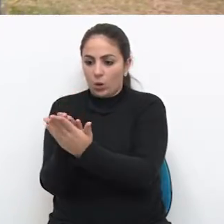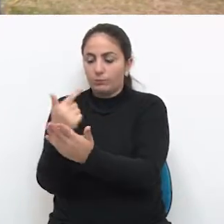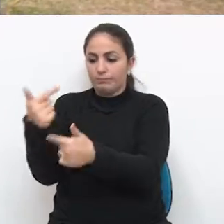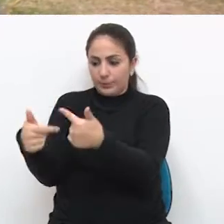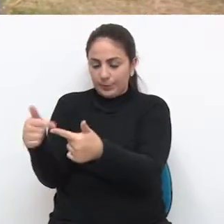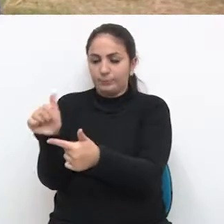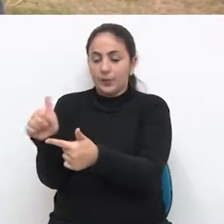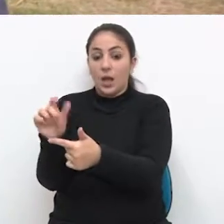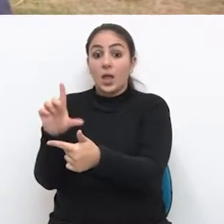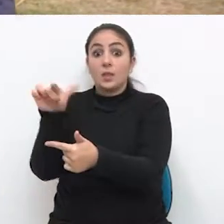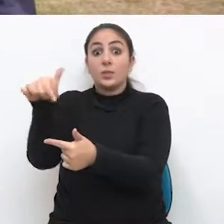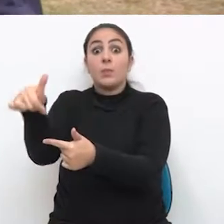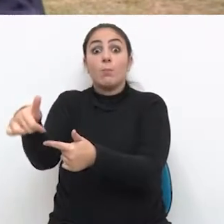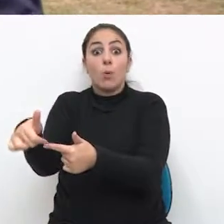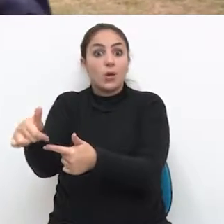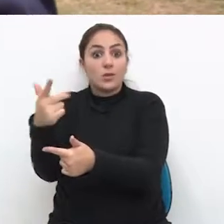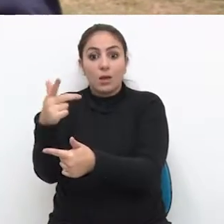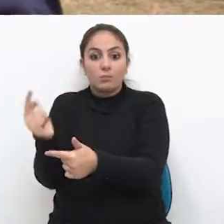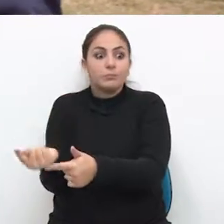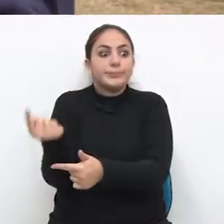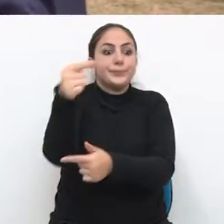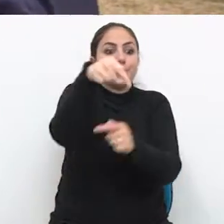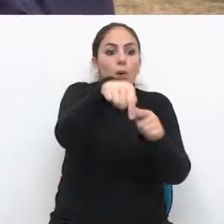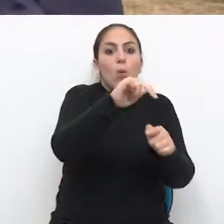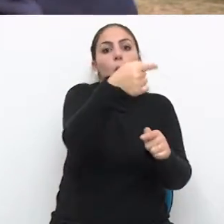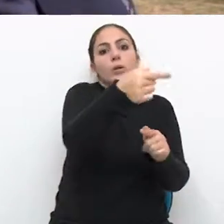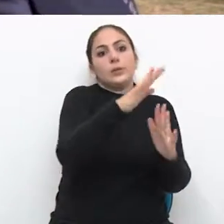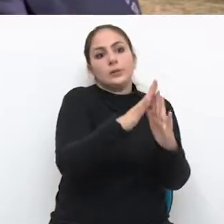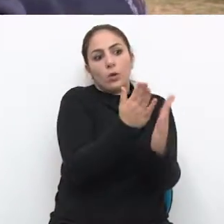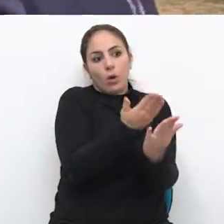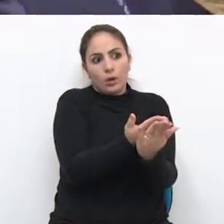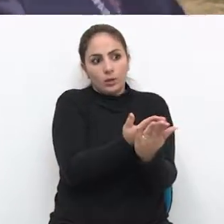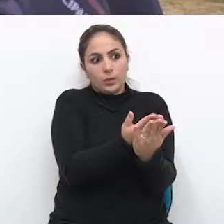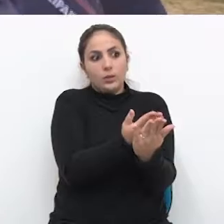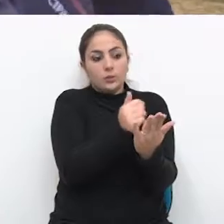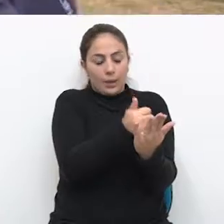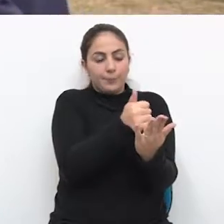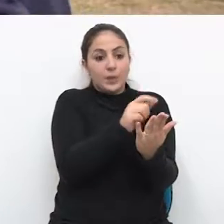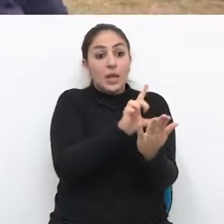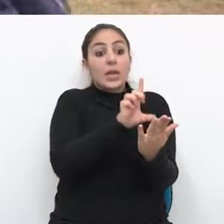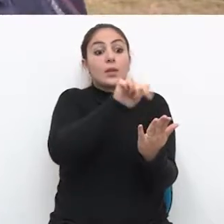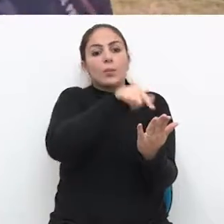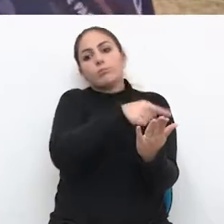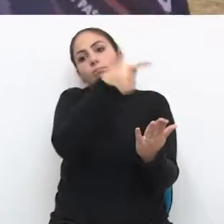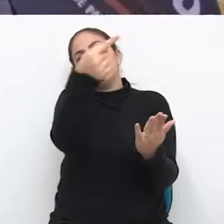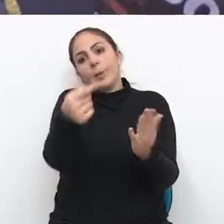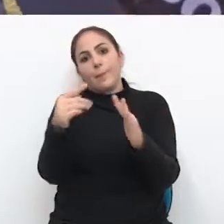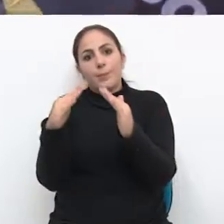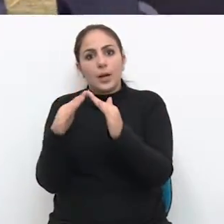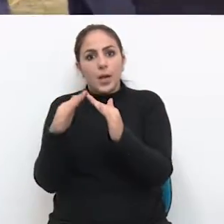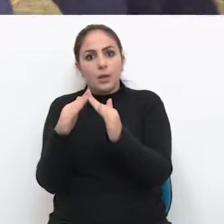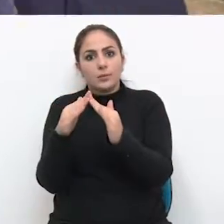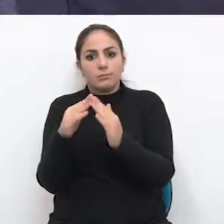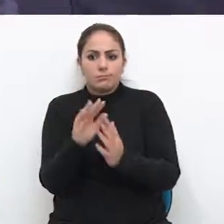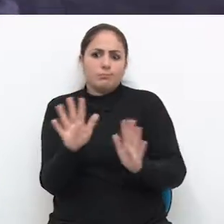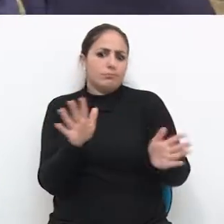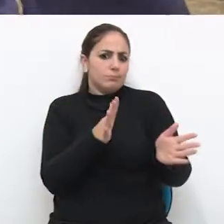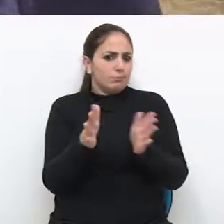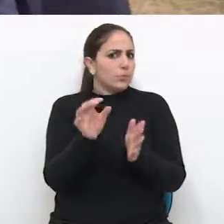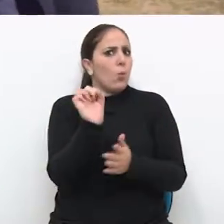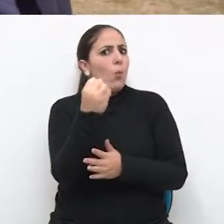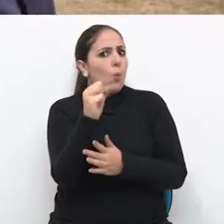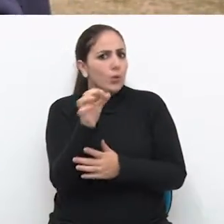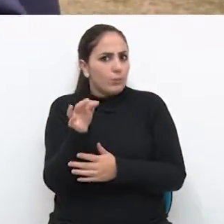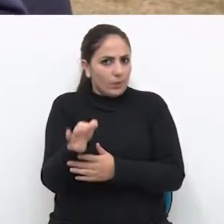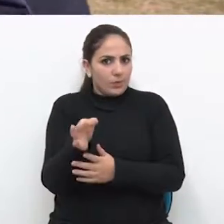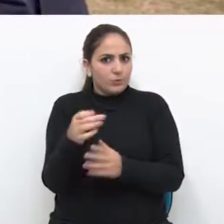o seu serviço lá, depois ele tem que se deslocar para uma outra unidade e depois da segunda unidade se deslocar para casa. Isso envolve, no mínimo, oito vale